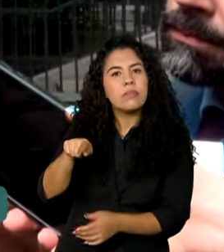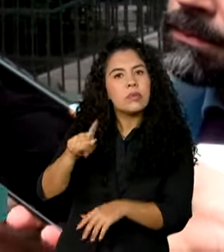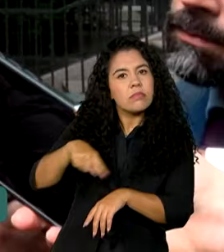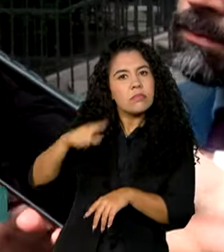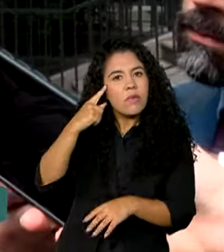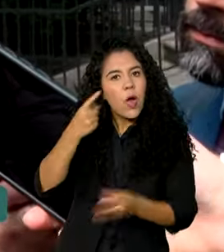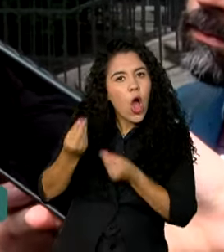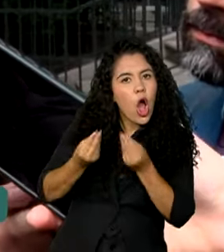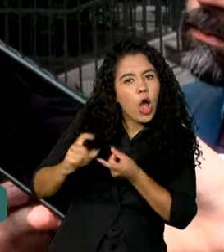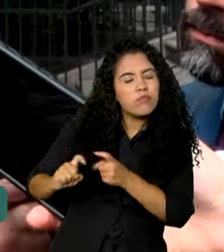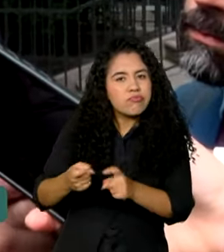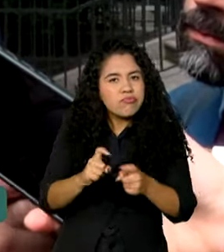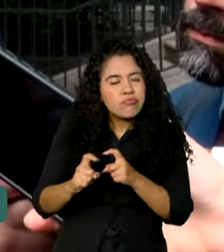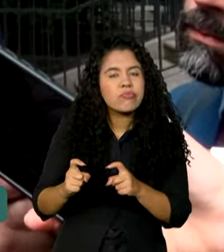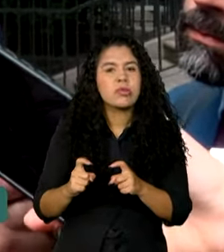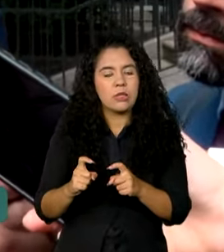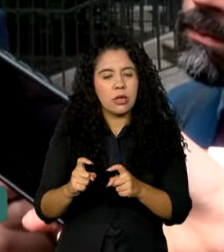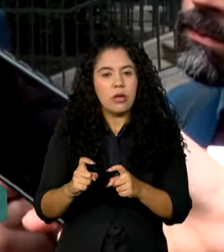Nós recebemos o...